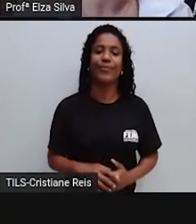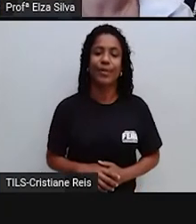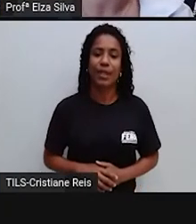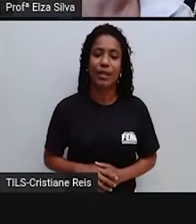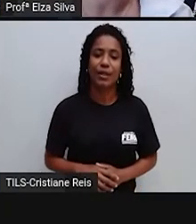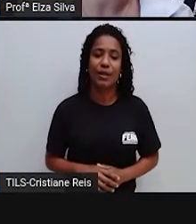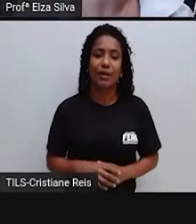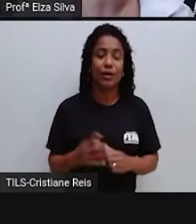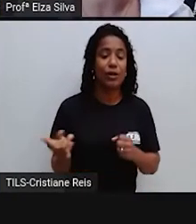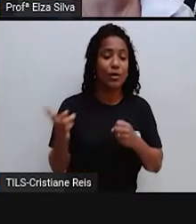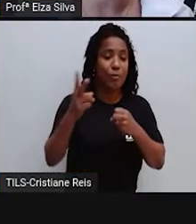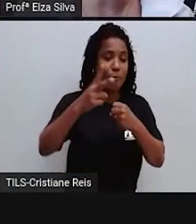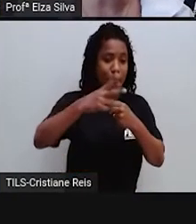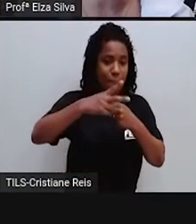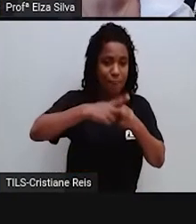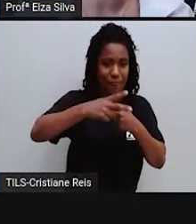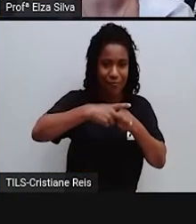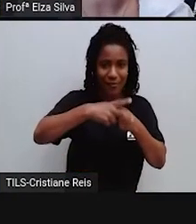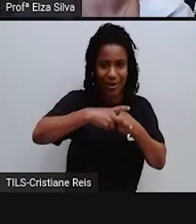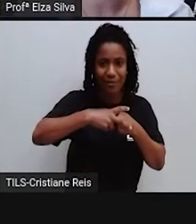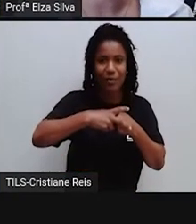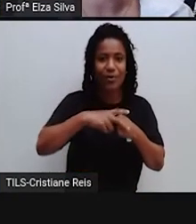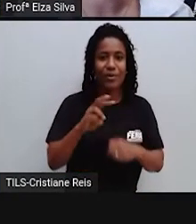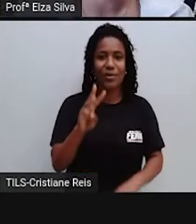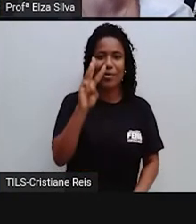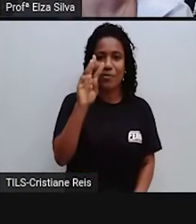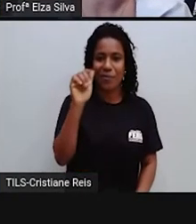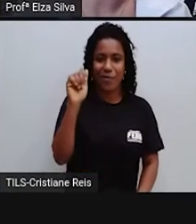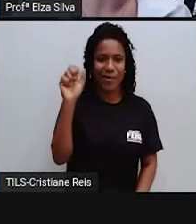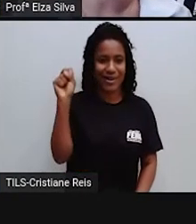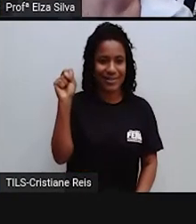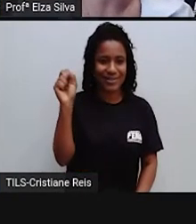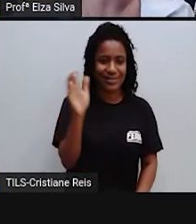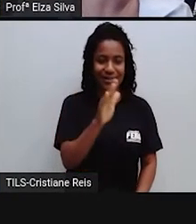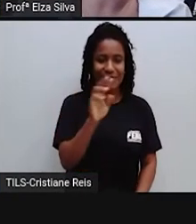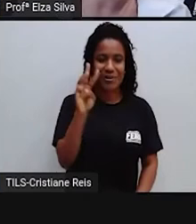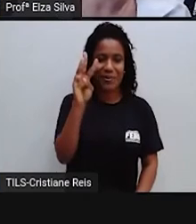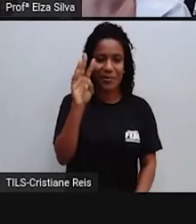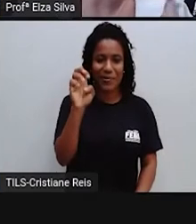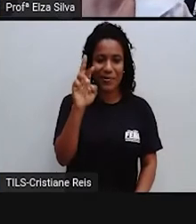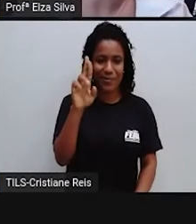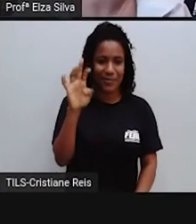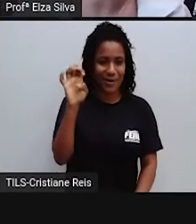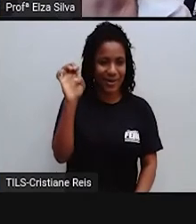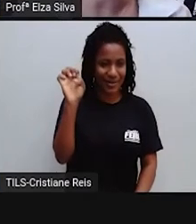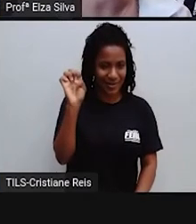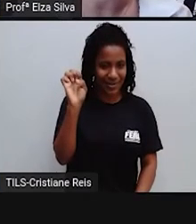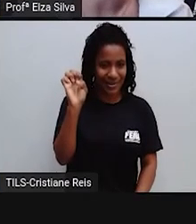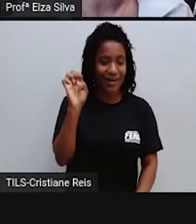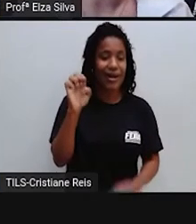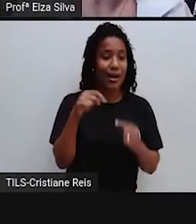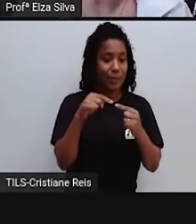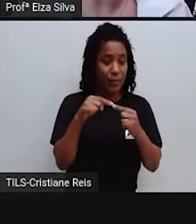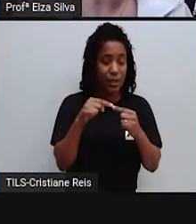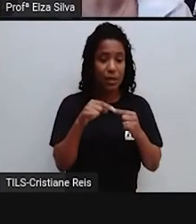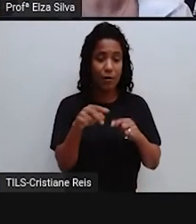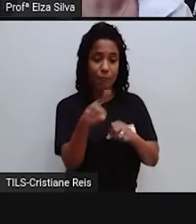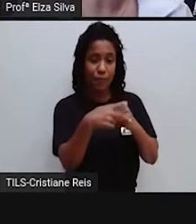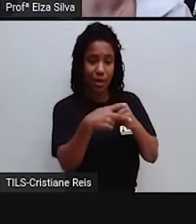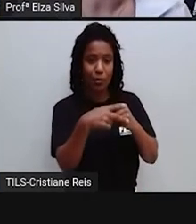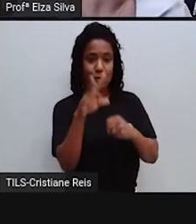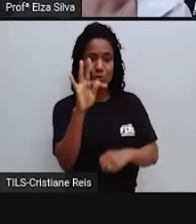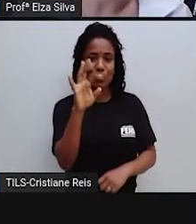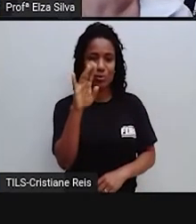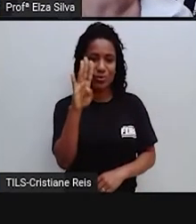destaquei Aqui pra vocês Was Were Que são as formas Do verbo To be No passado E aqui nós